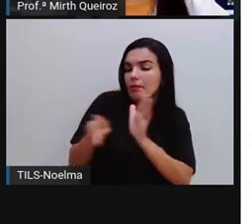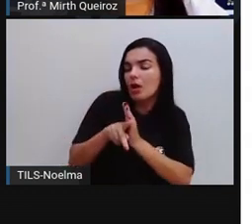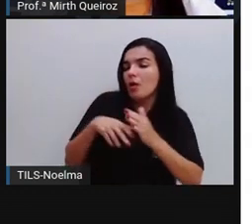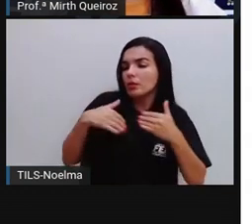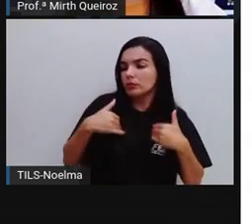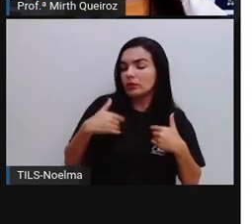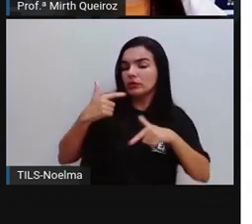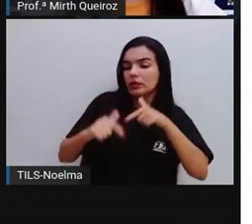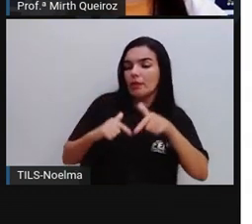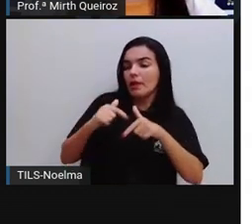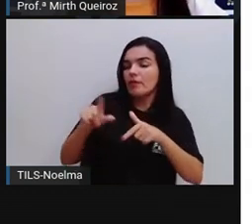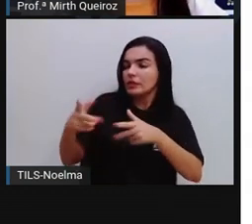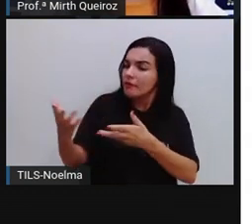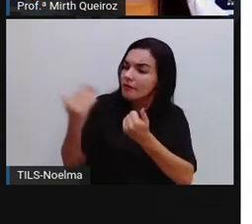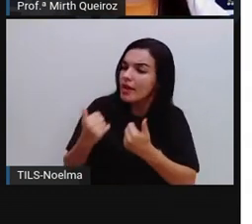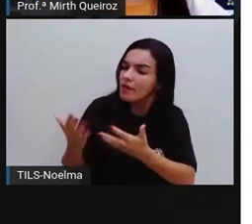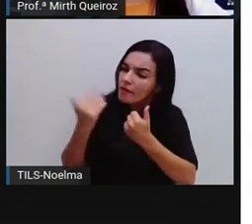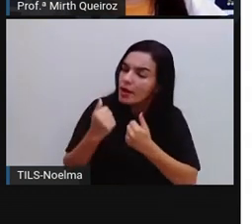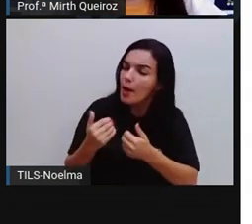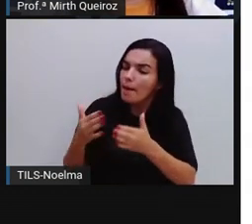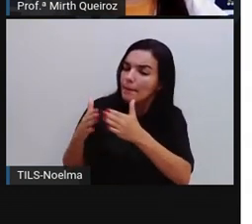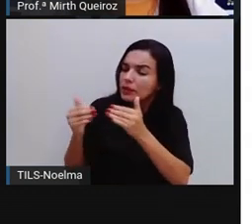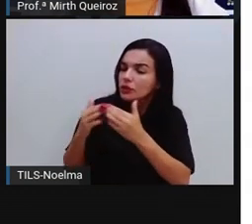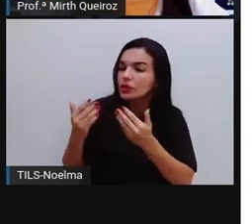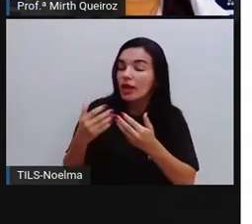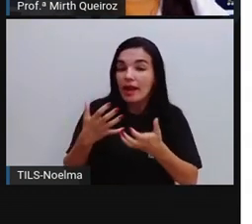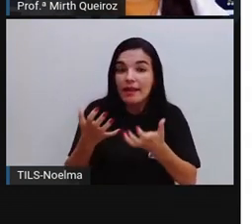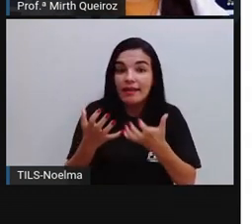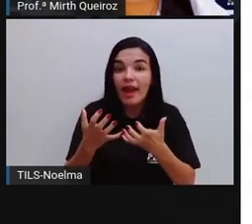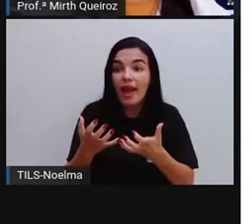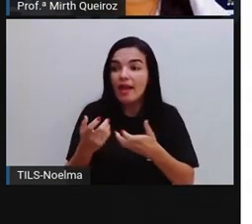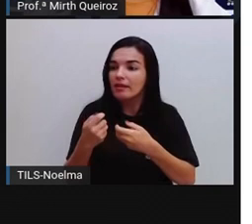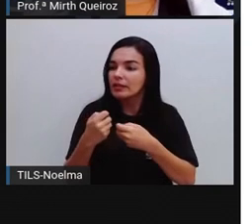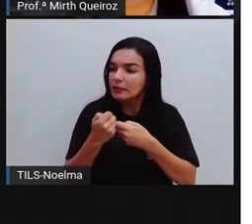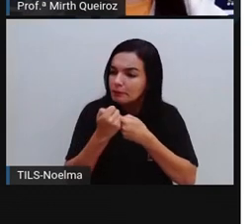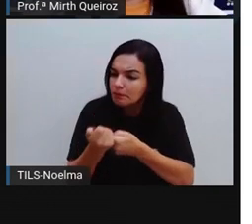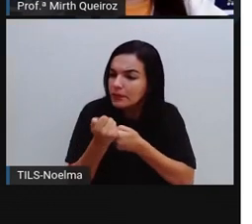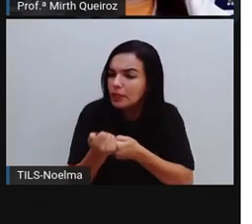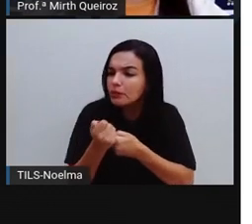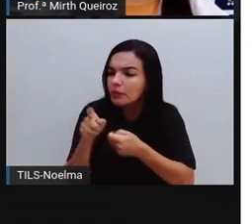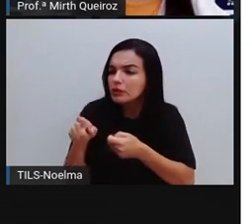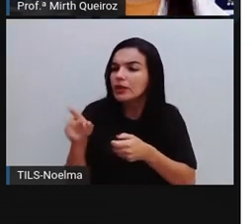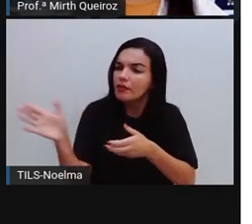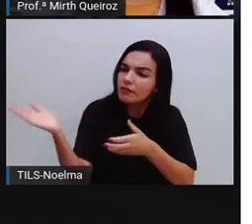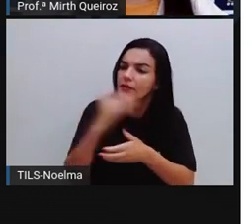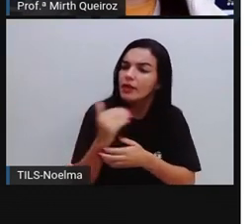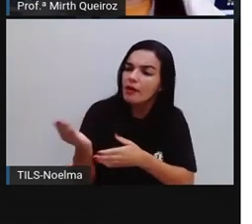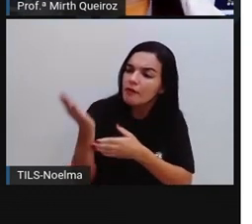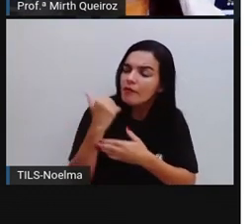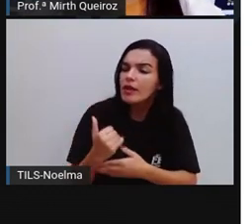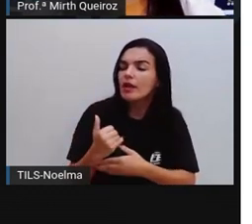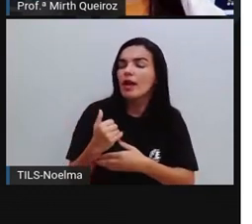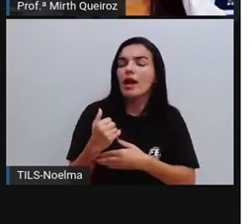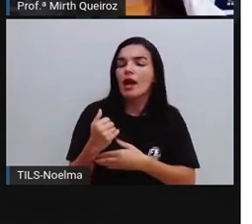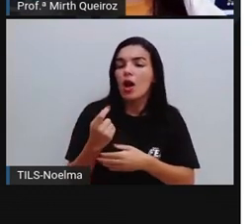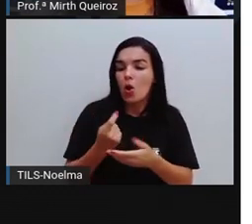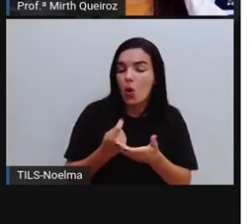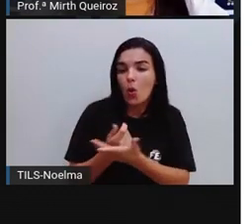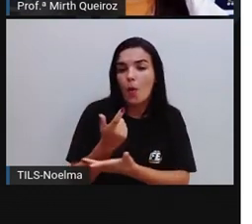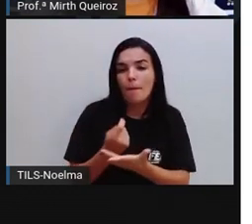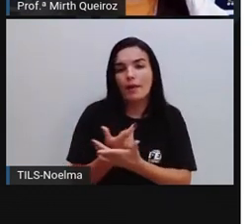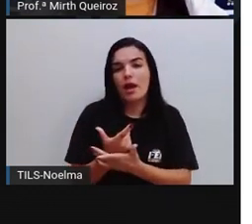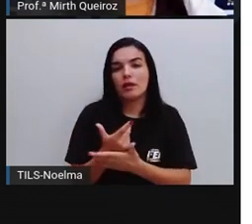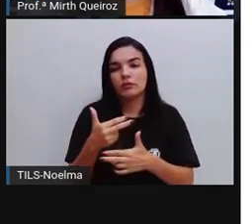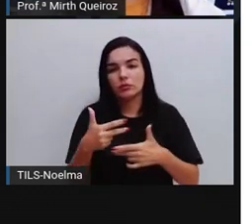de se fazer um anúncio publicitário é o quê? Convencer esse consumidor a comprar o serviço ou comprar o produto, né?